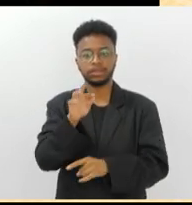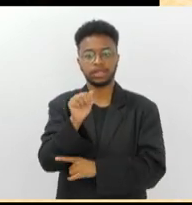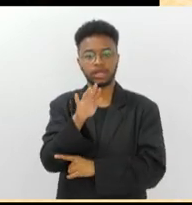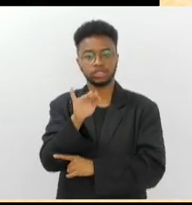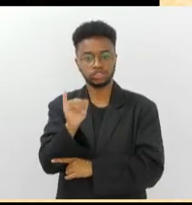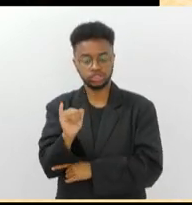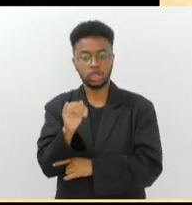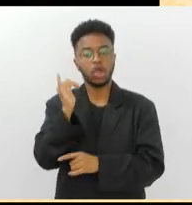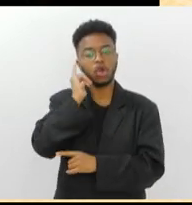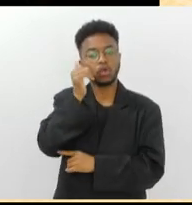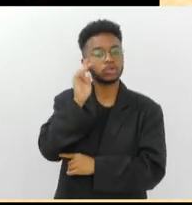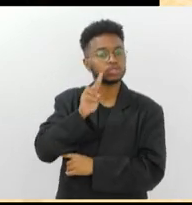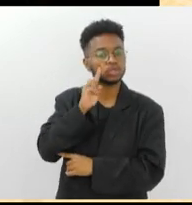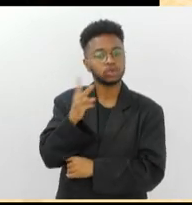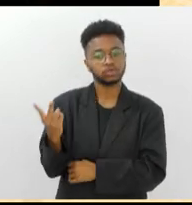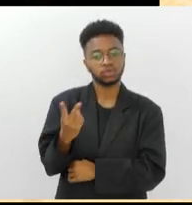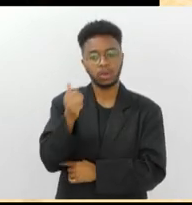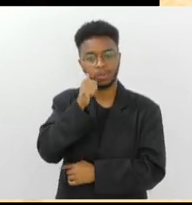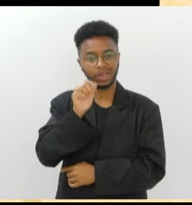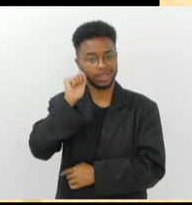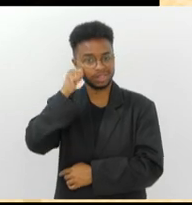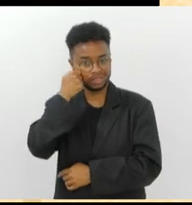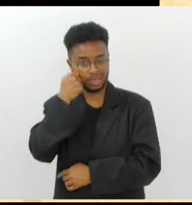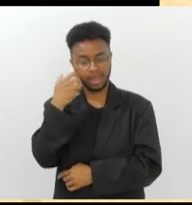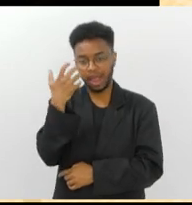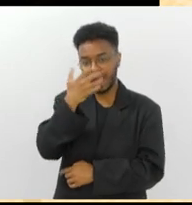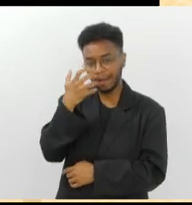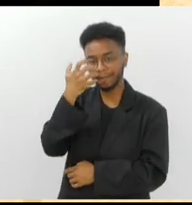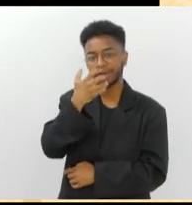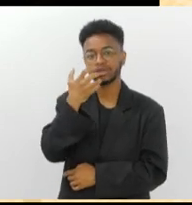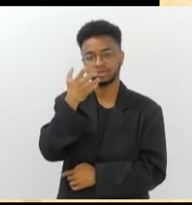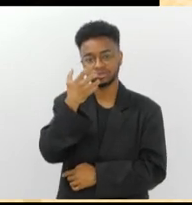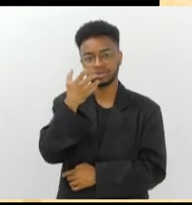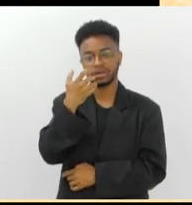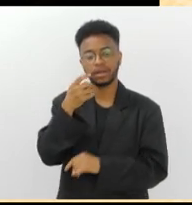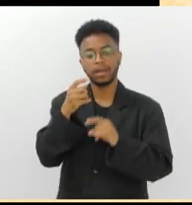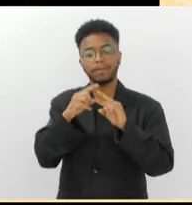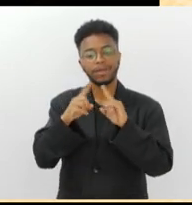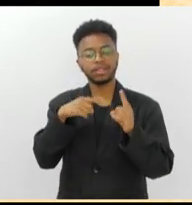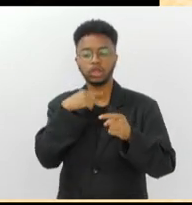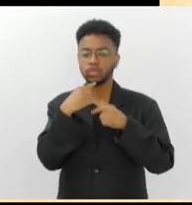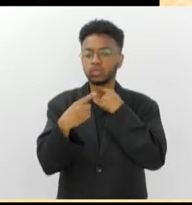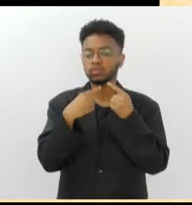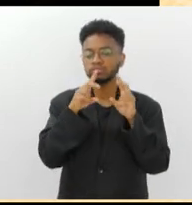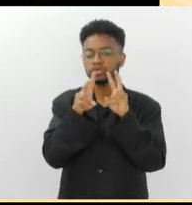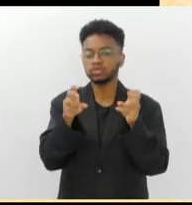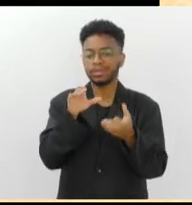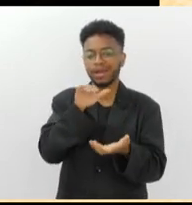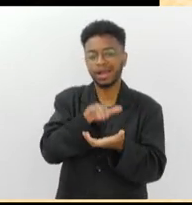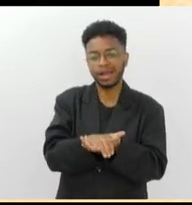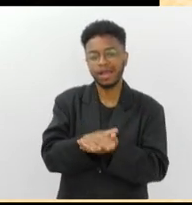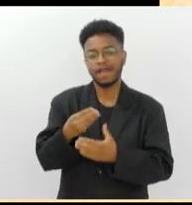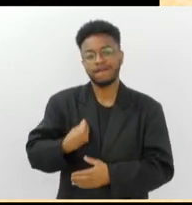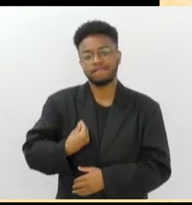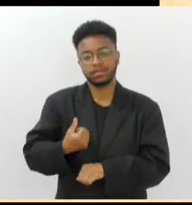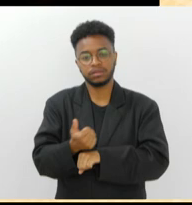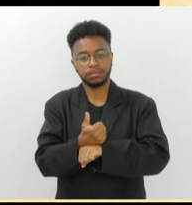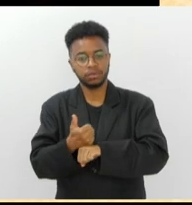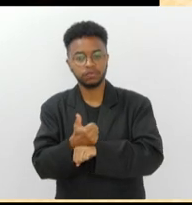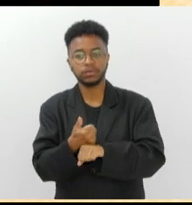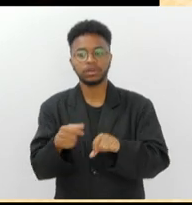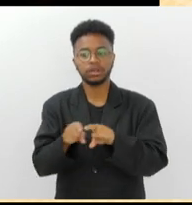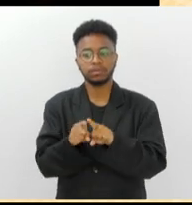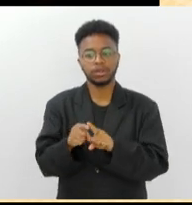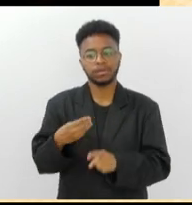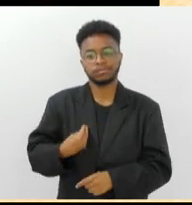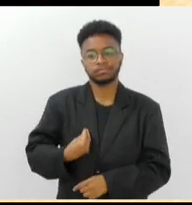para contar a história de duas mulheres negras apaixonadas que lidam com dúvidas sobre o casamento, a vida profissional e a